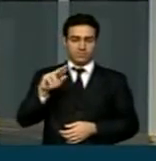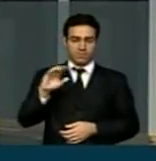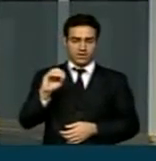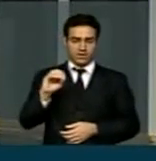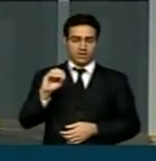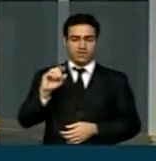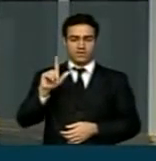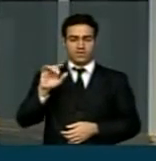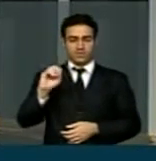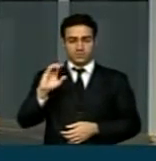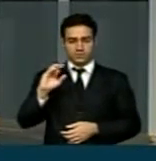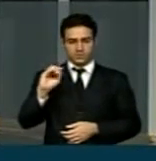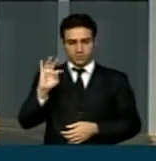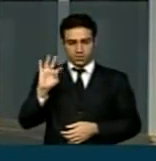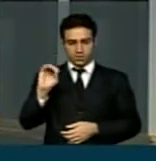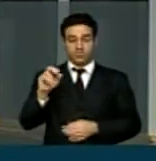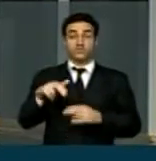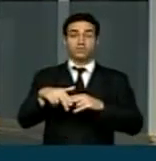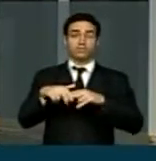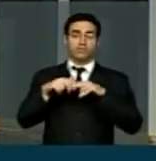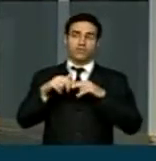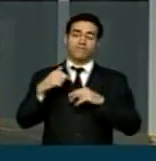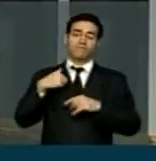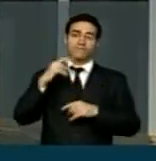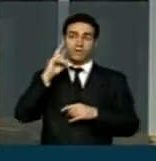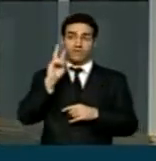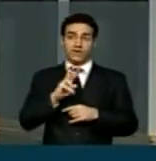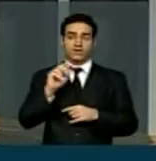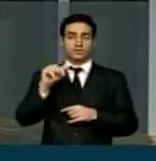Luiz Couto, é que eu vejo aqui,